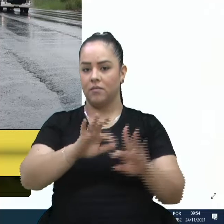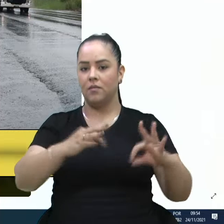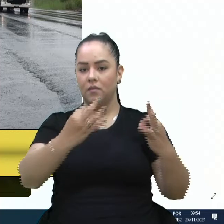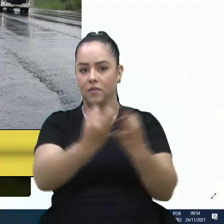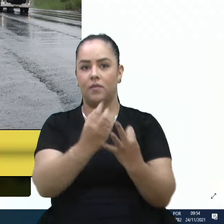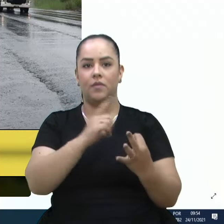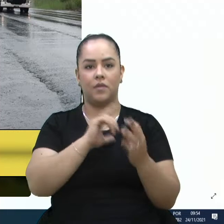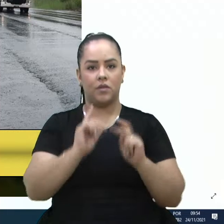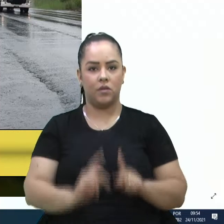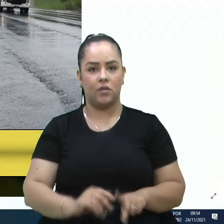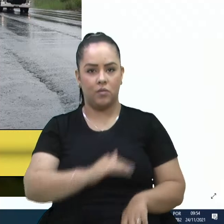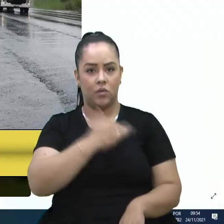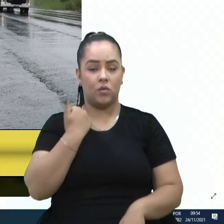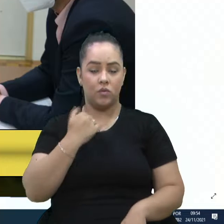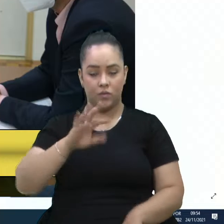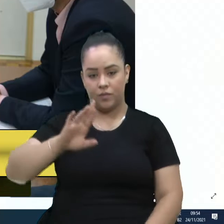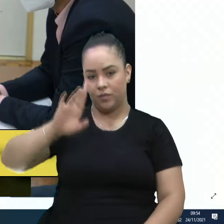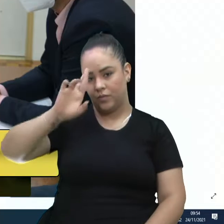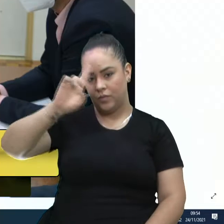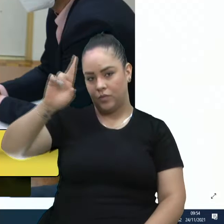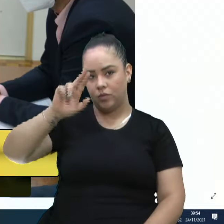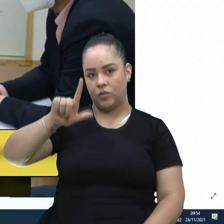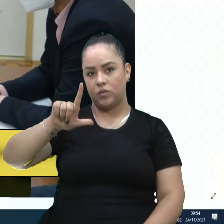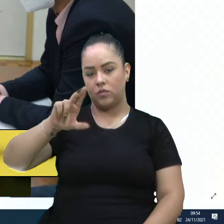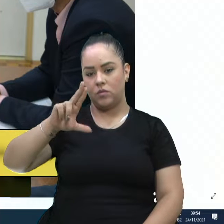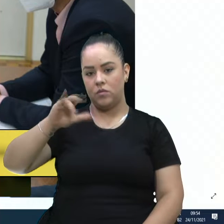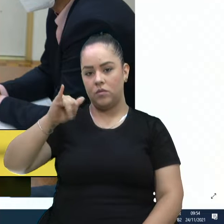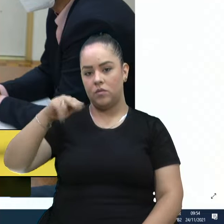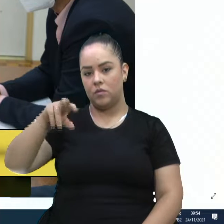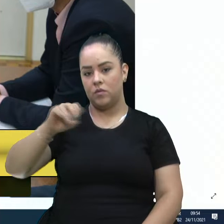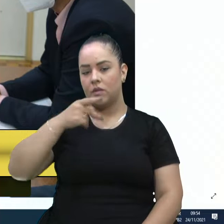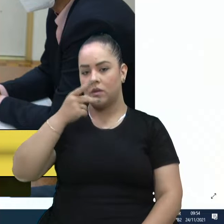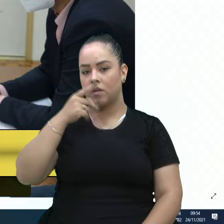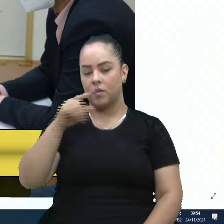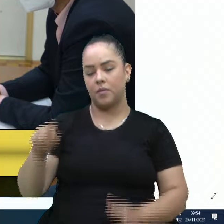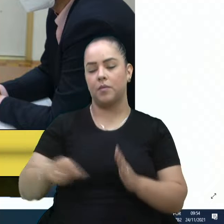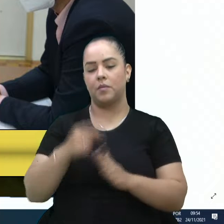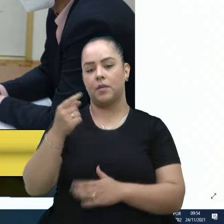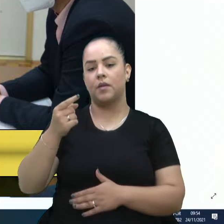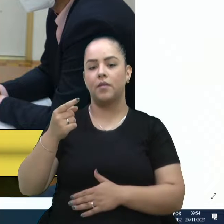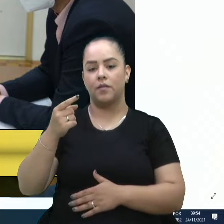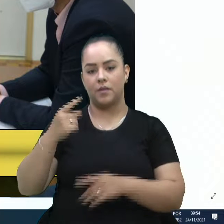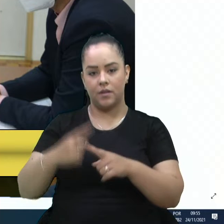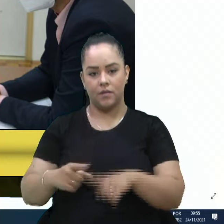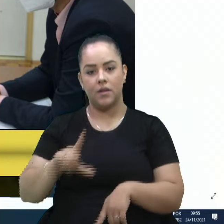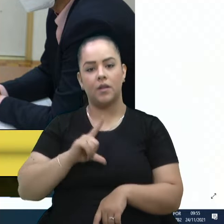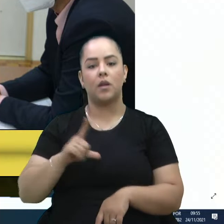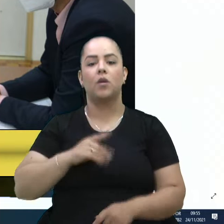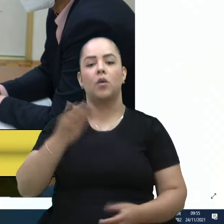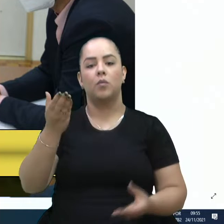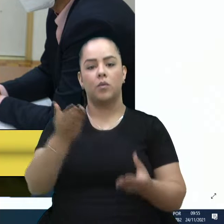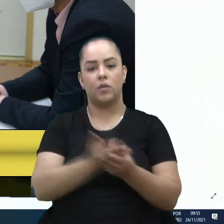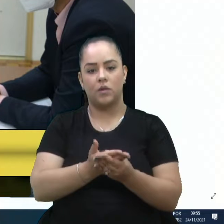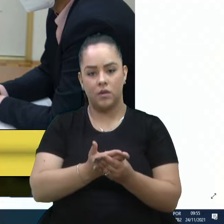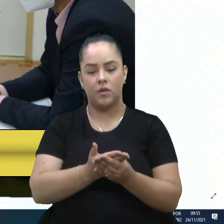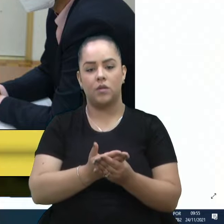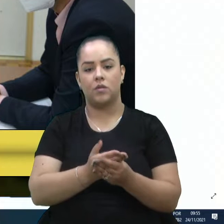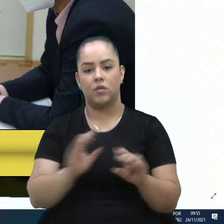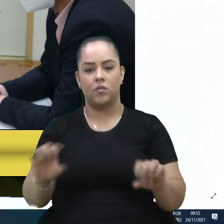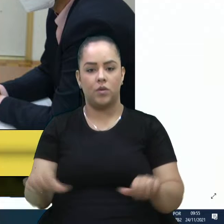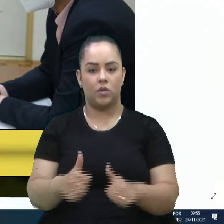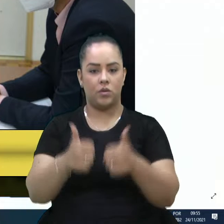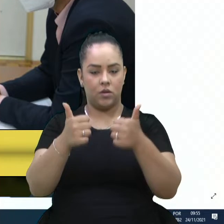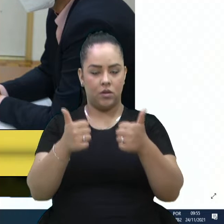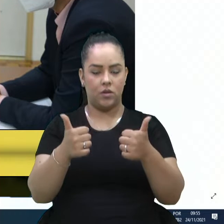O diretor Luciano destacou que, pela primeira vez, será aberto um processo de reivindicação de melhorias nesse